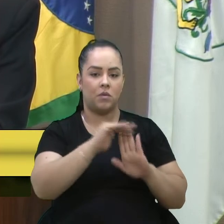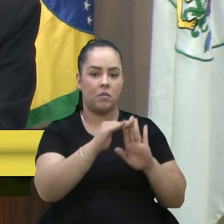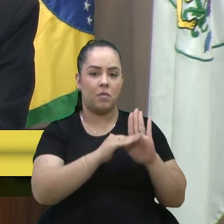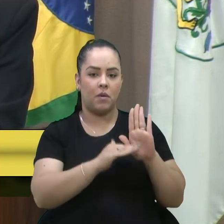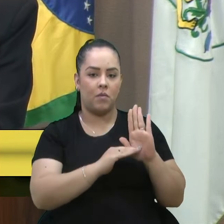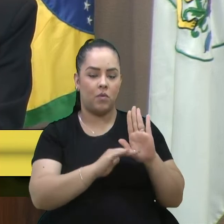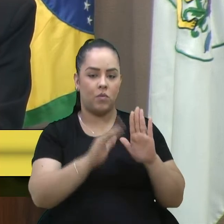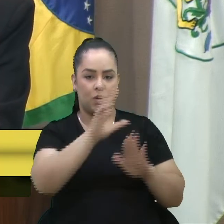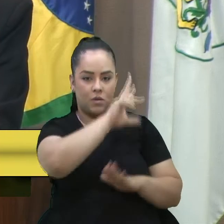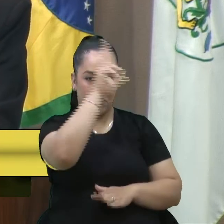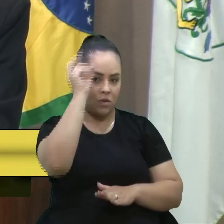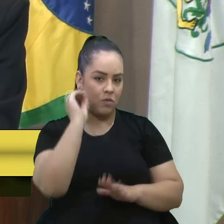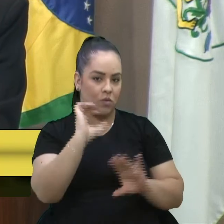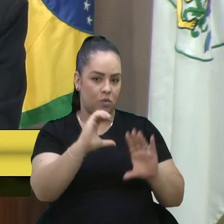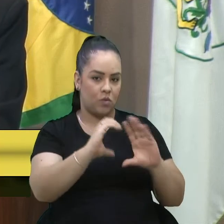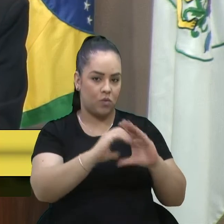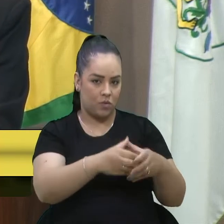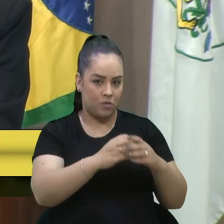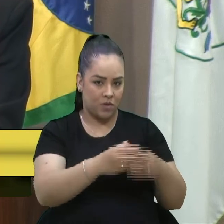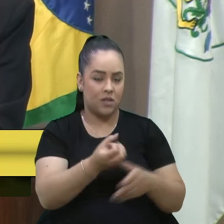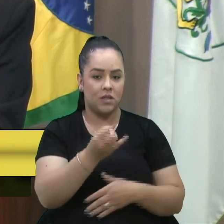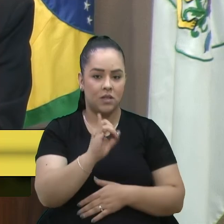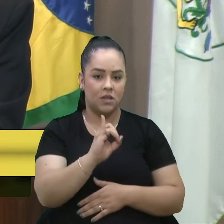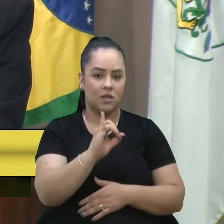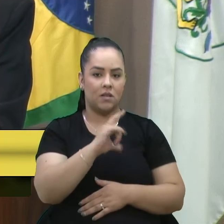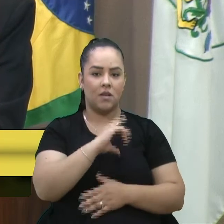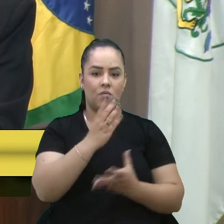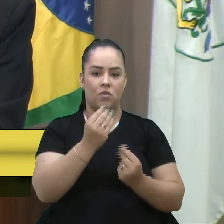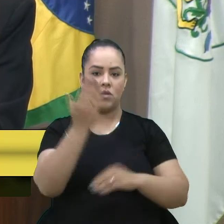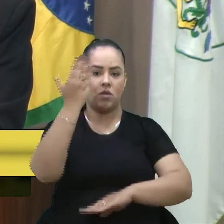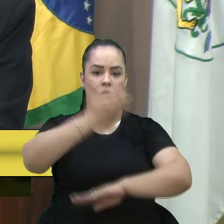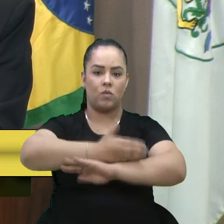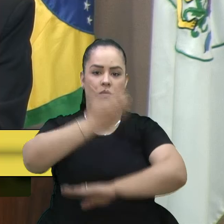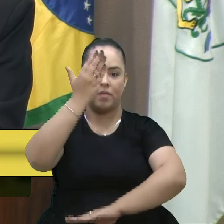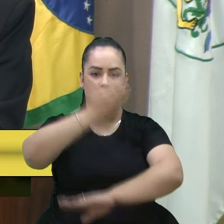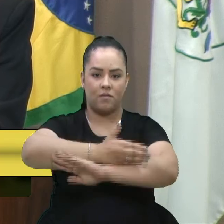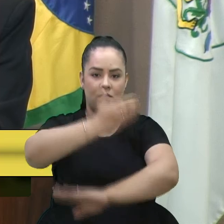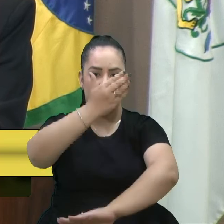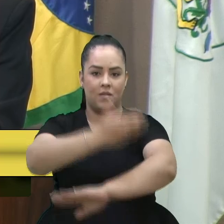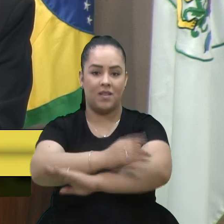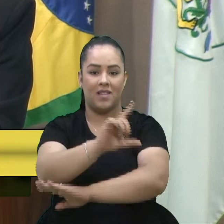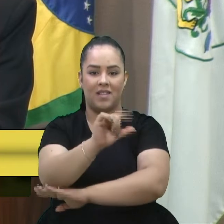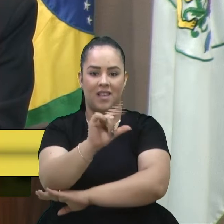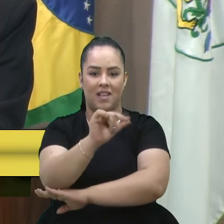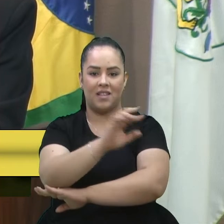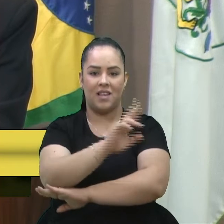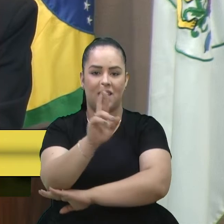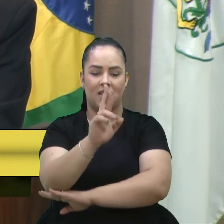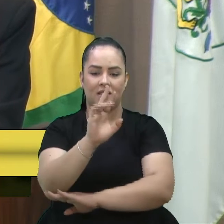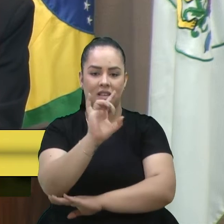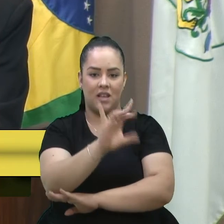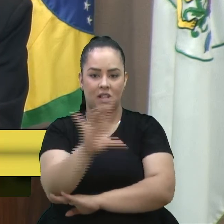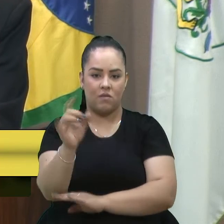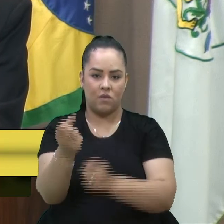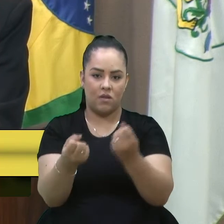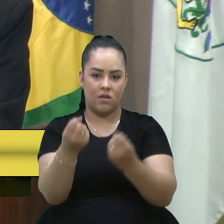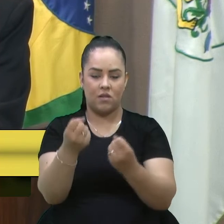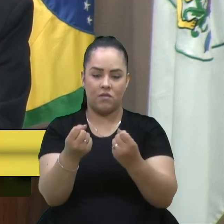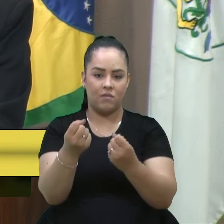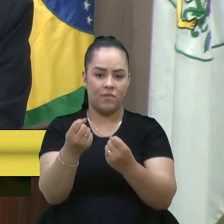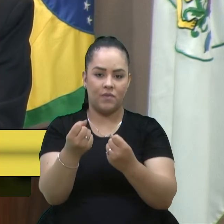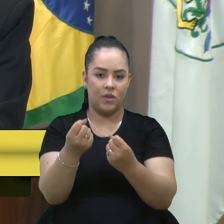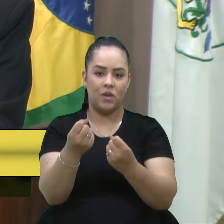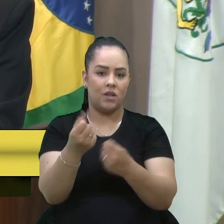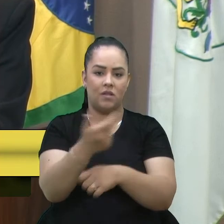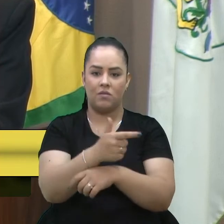Se as concessões encherem de pedágios e colocar a tarifa de R$ 10,00 por veículos, vai desestimular o